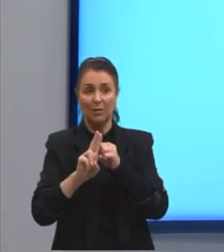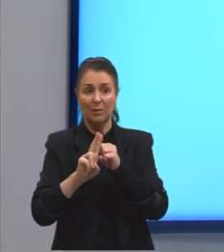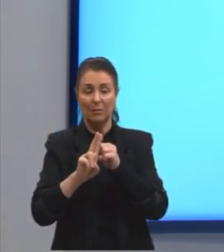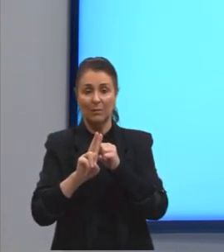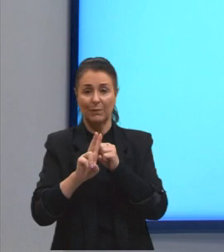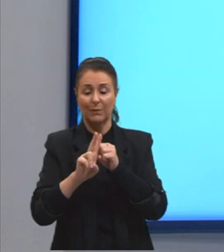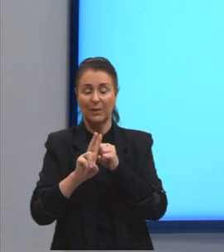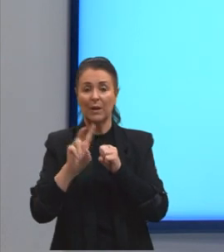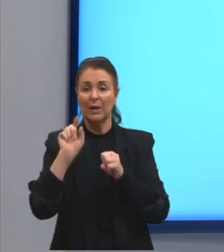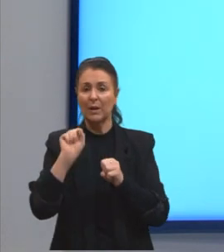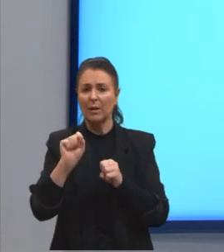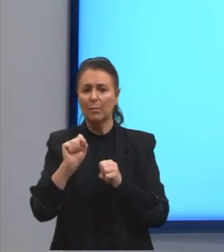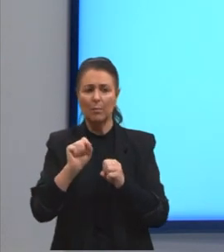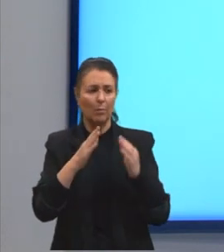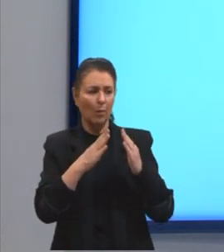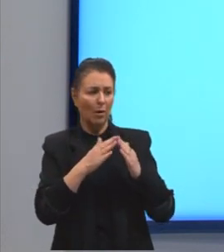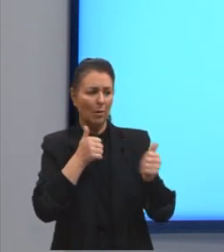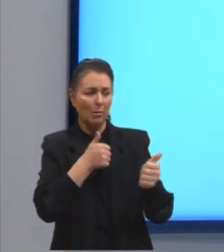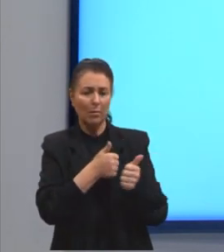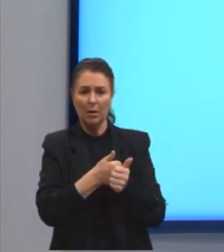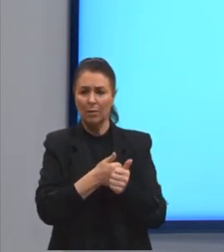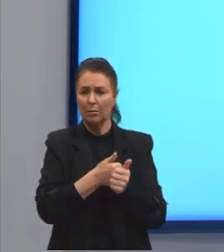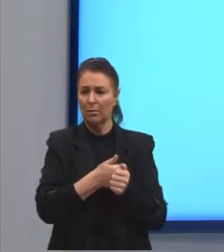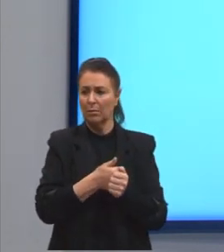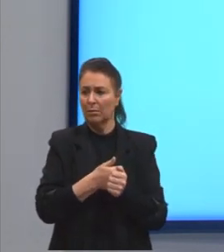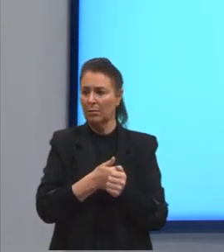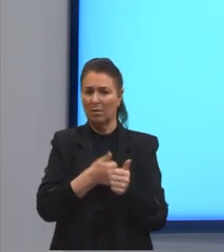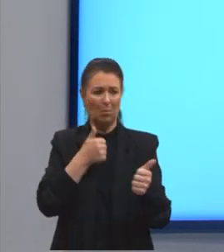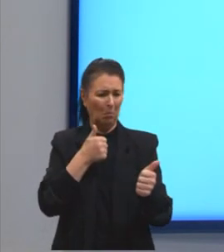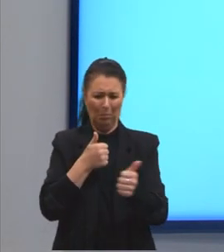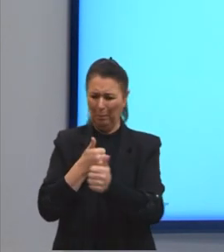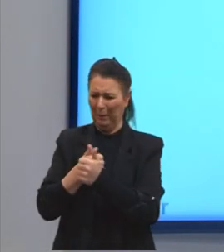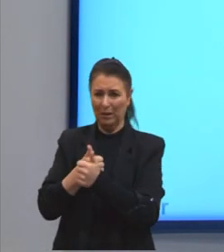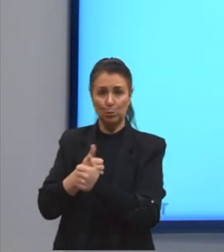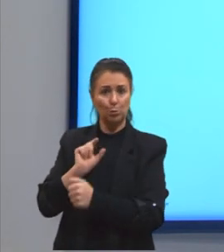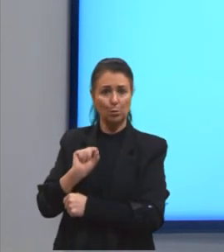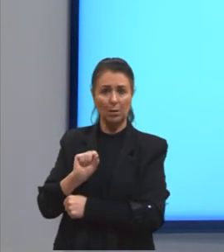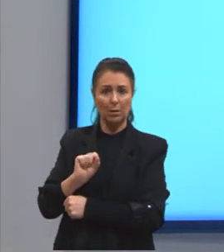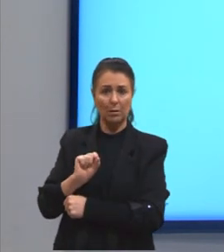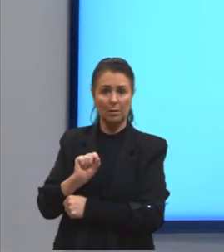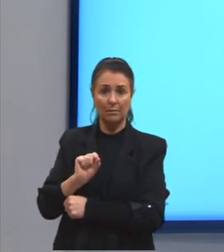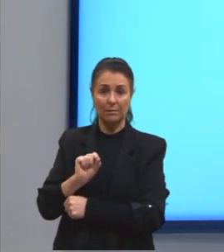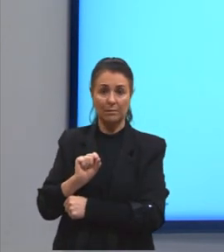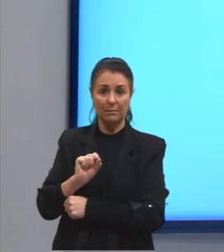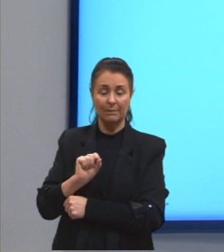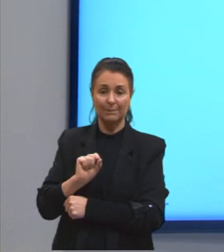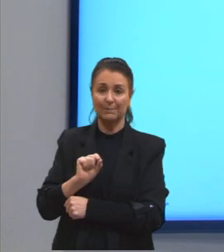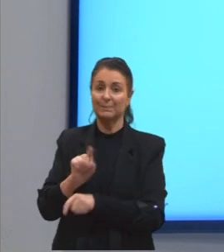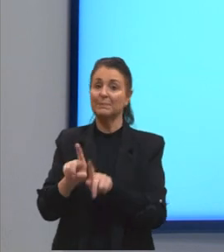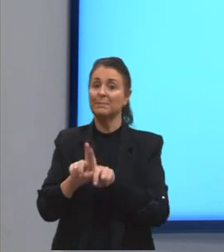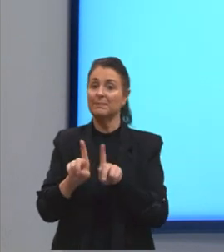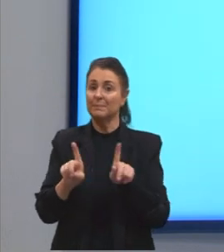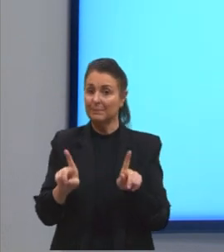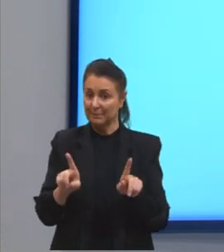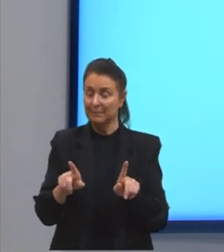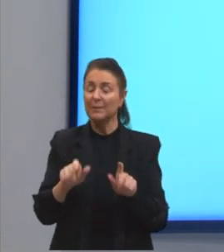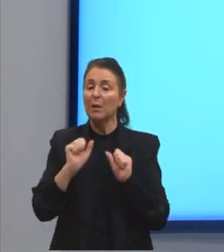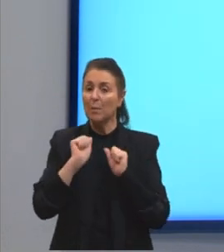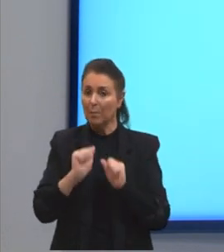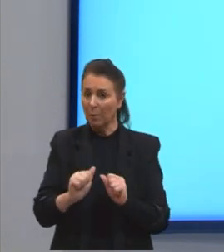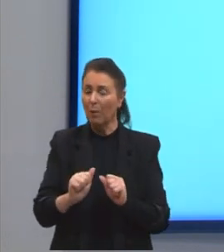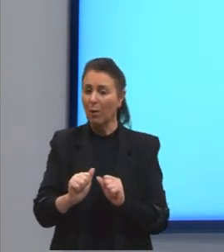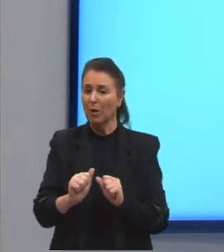mora perto, mora perto de alguma coisa. Só que a gente pode